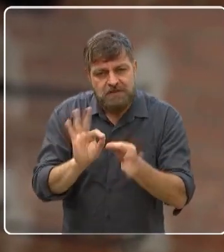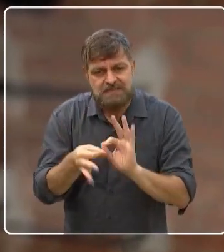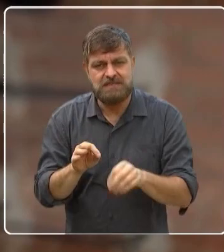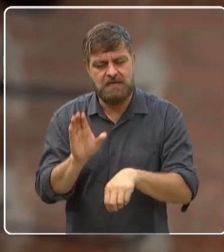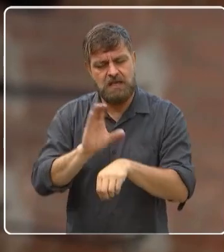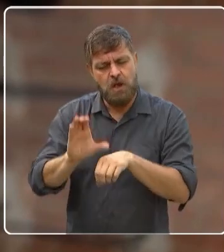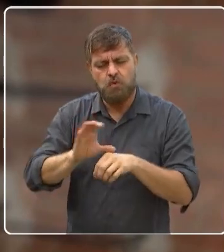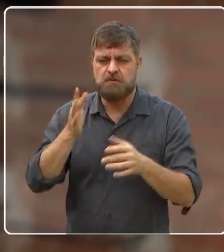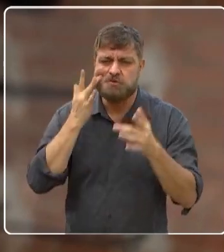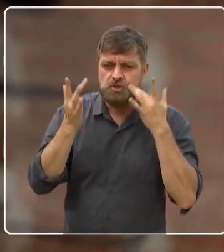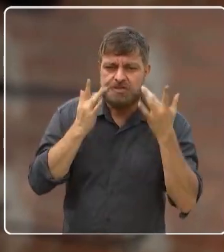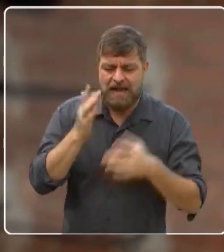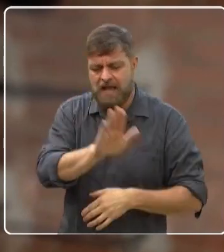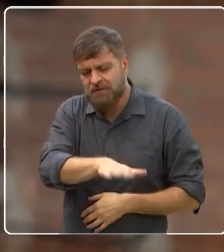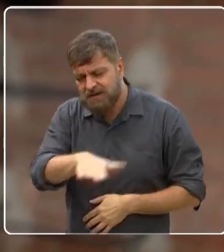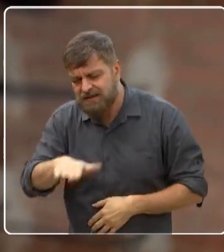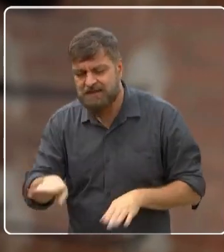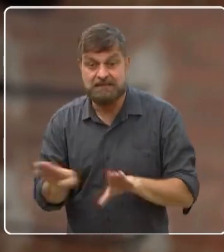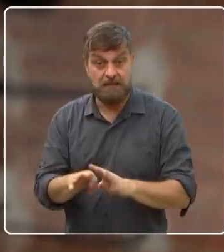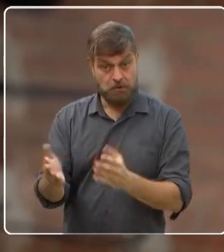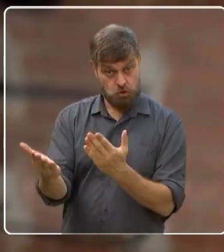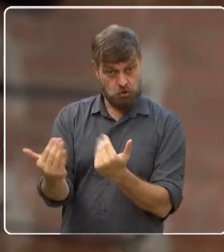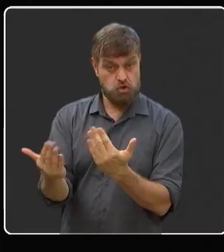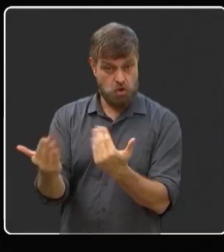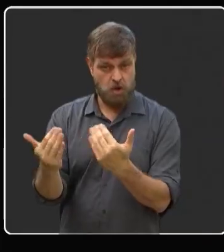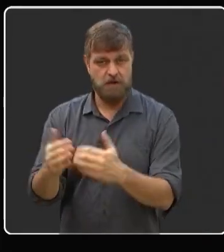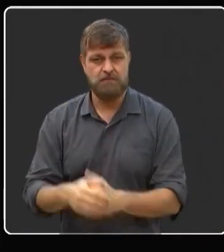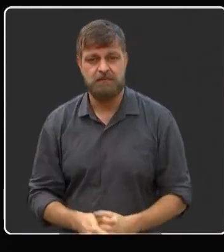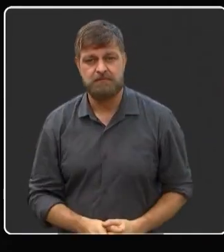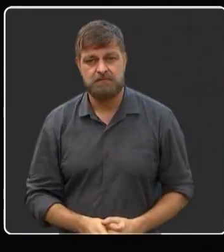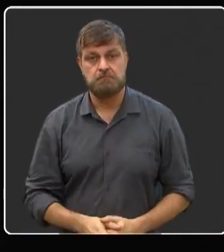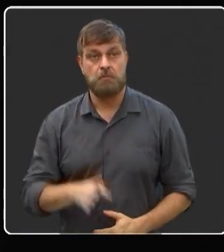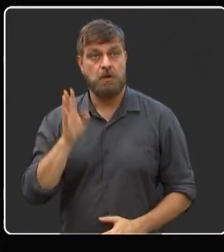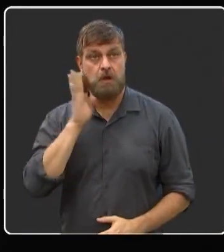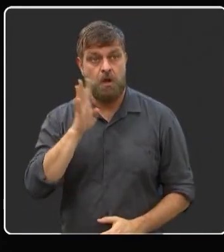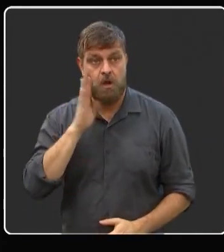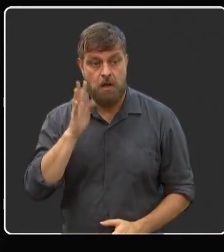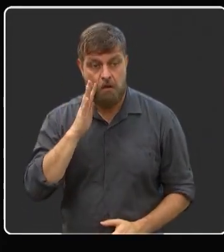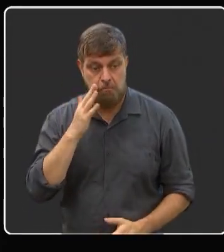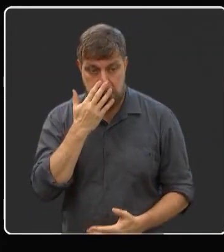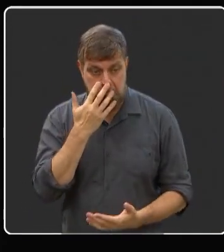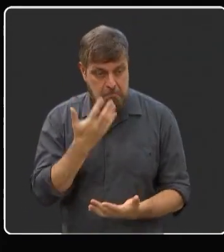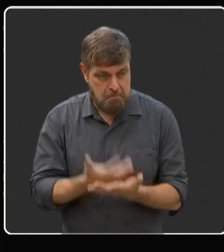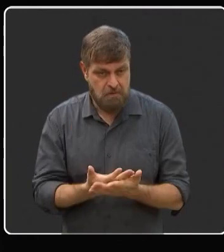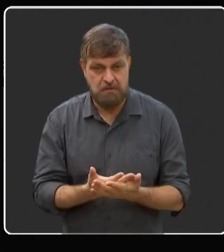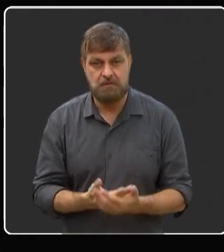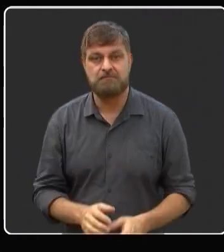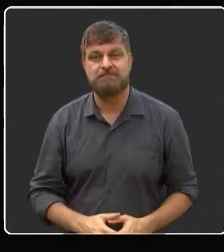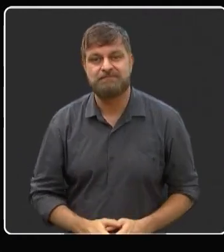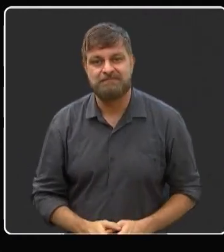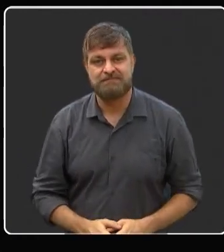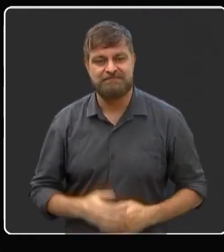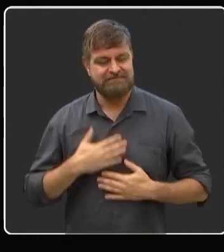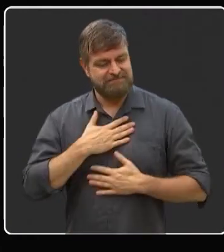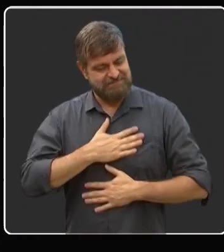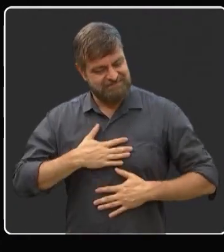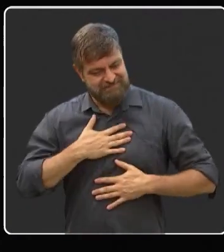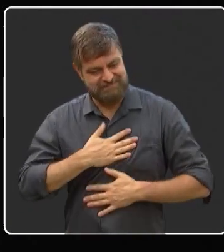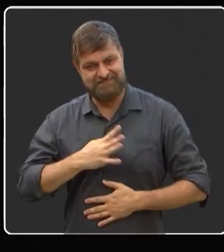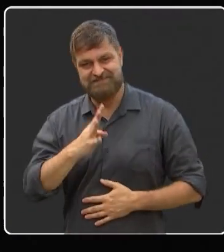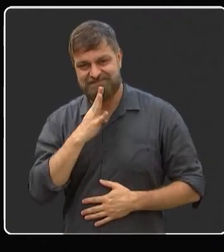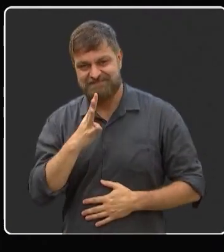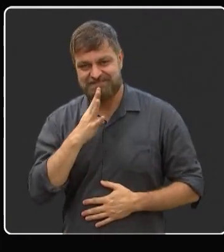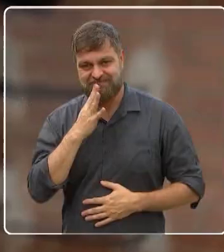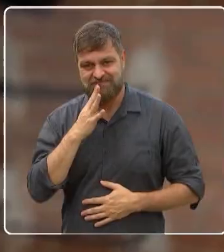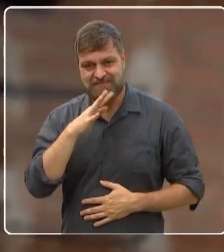de teatro, pras crianças, jovens. É bem bacana, interessante. Bom, Beth, foi um prazerzaço conhecer